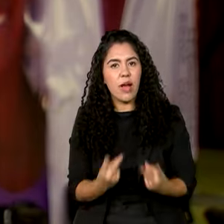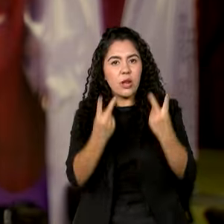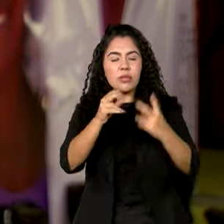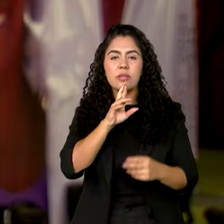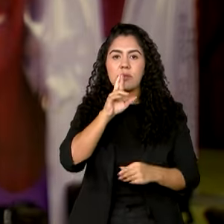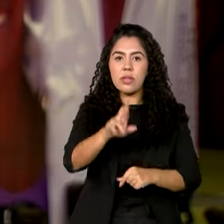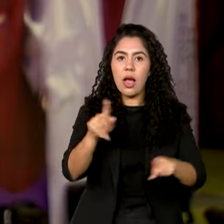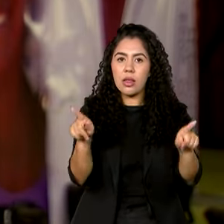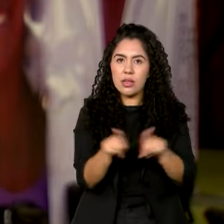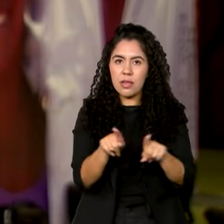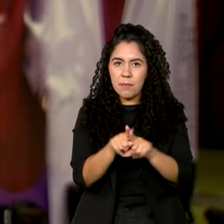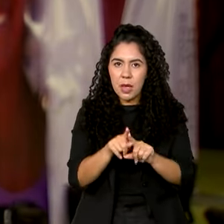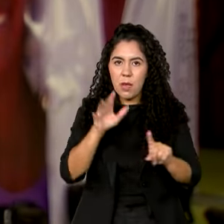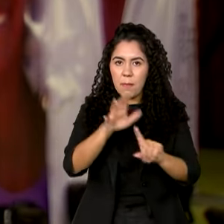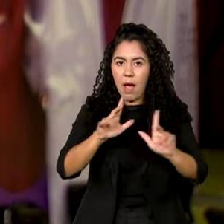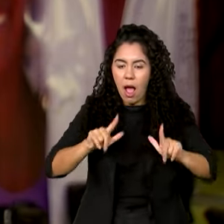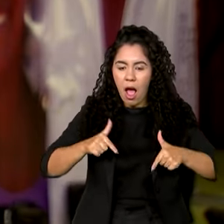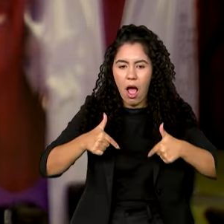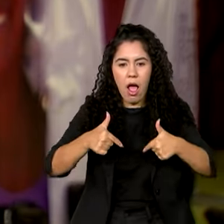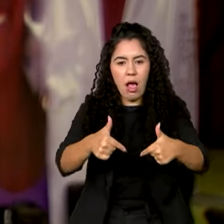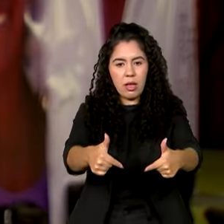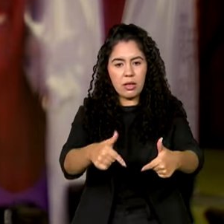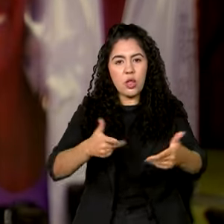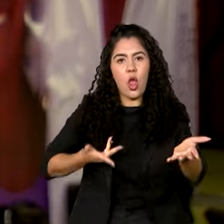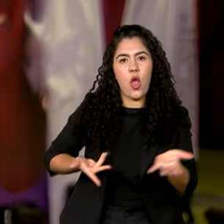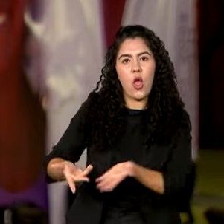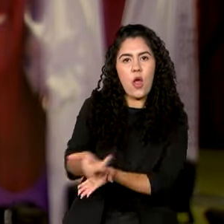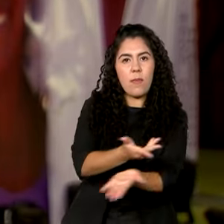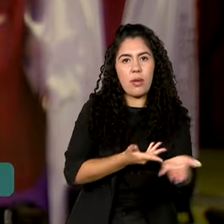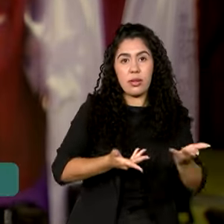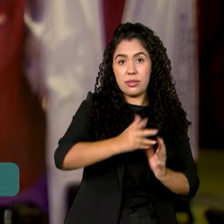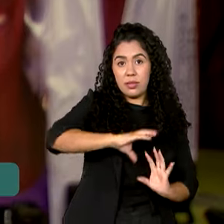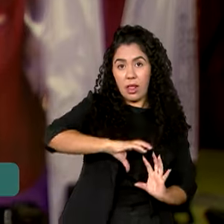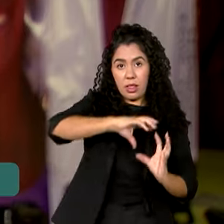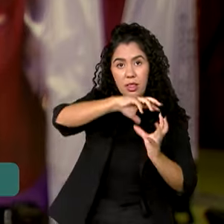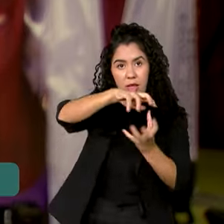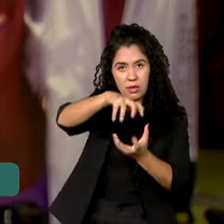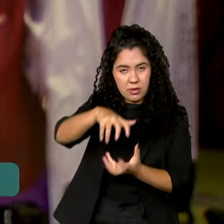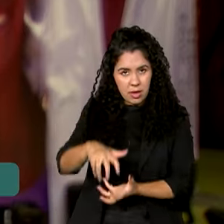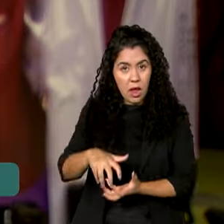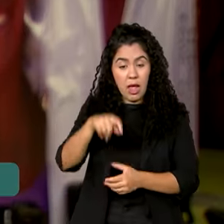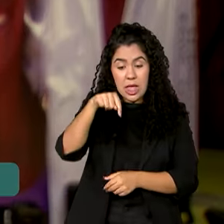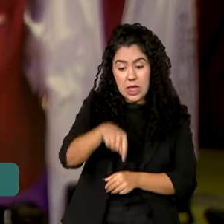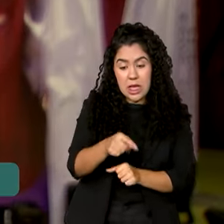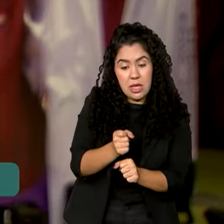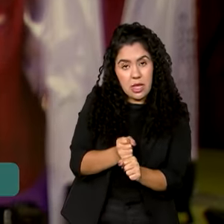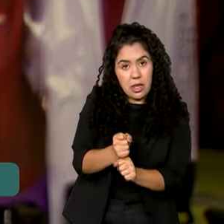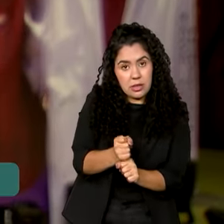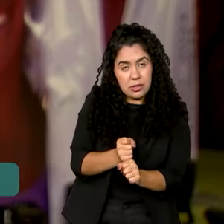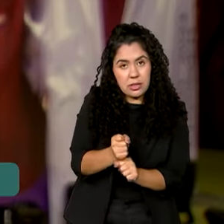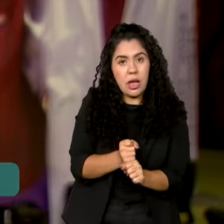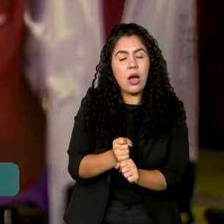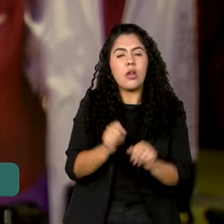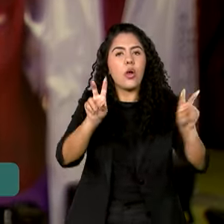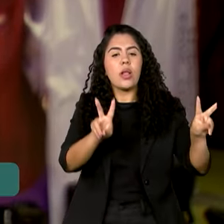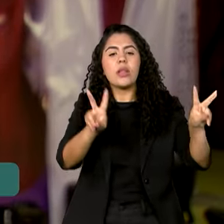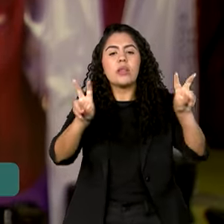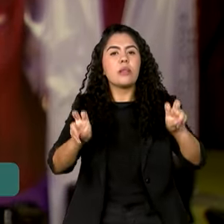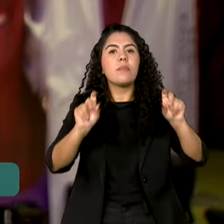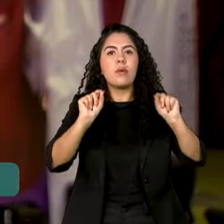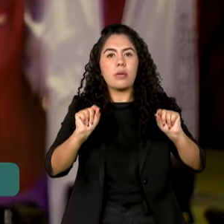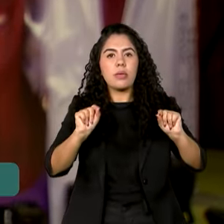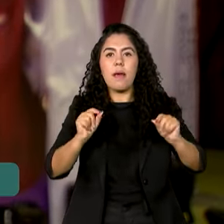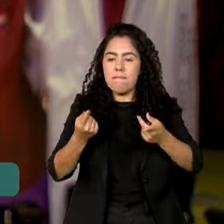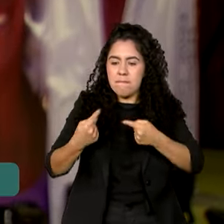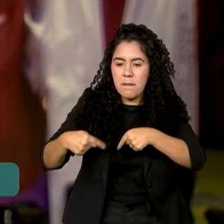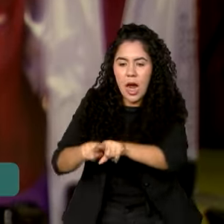impactos dessas iniciativas de cooperação internacional. E esse ano, com o lema Parceiros Globais,